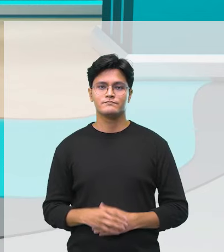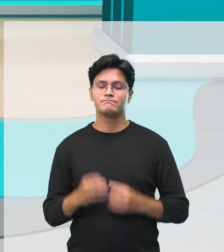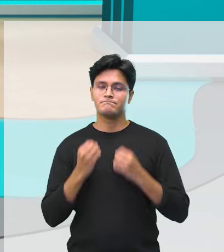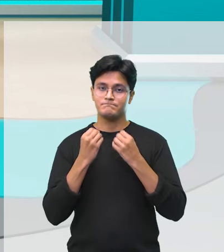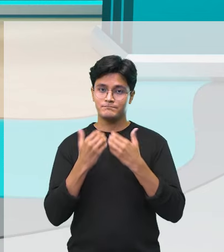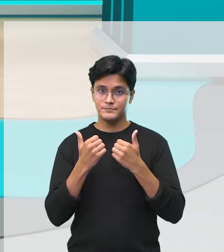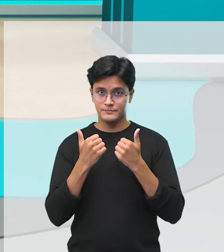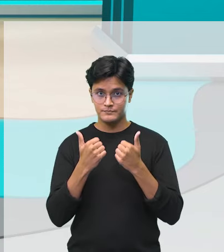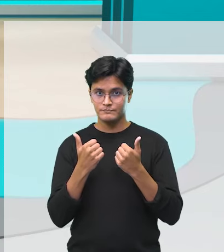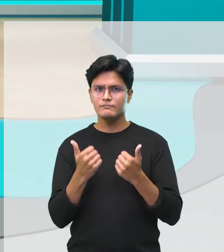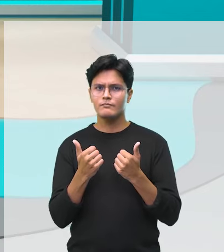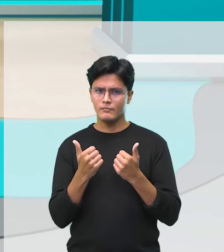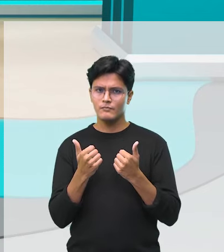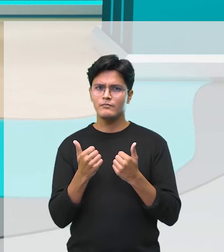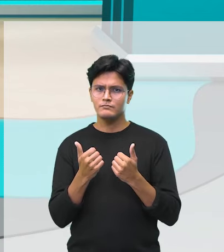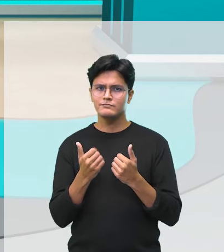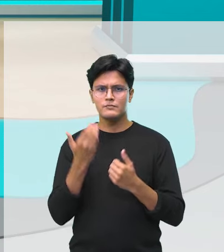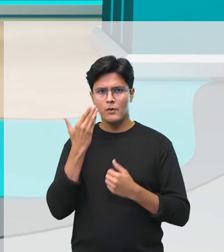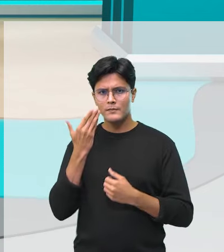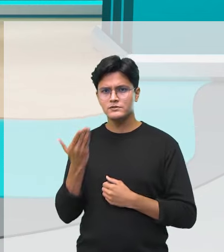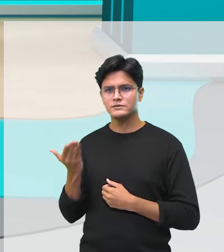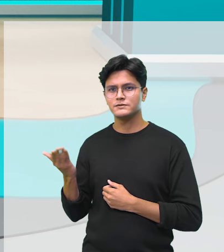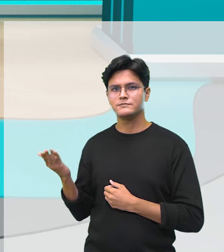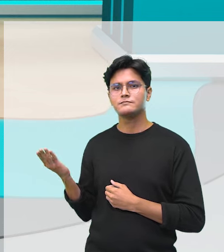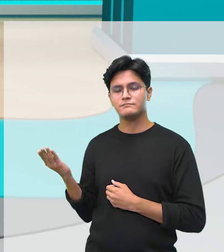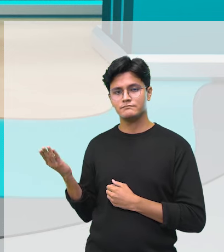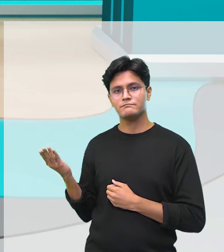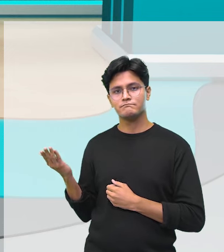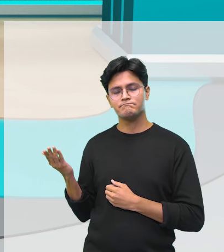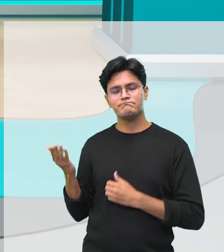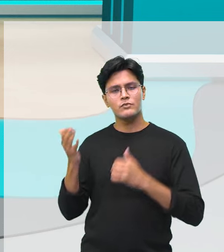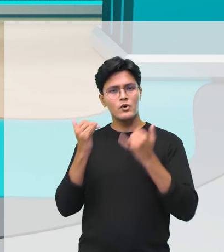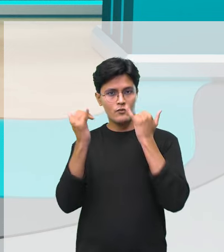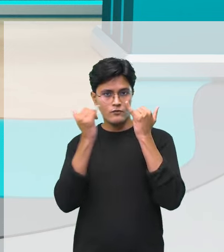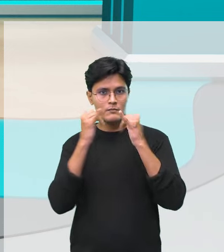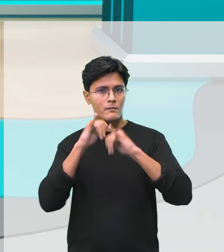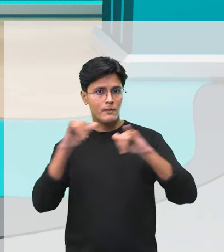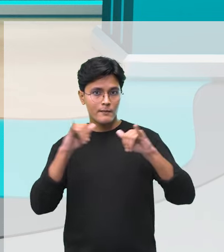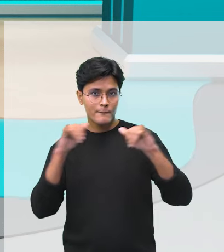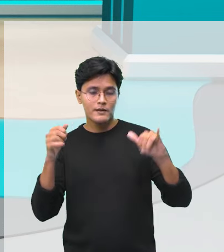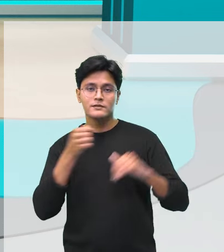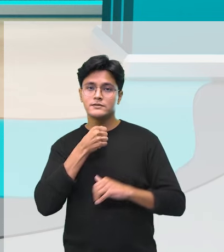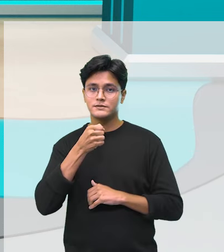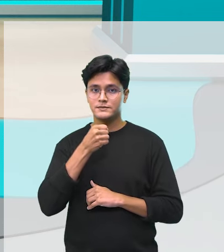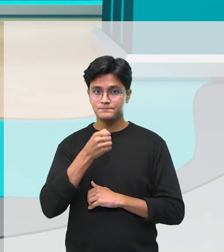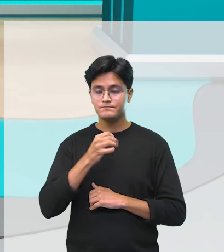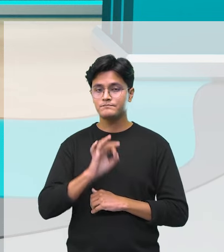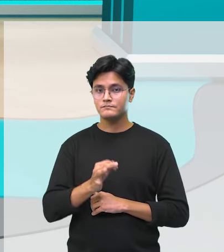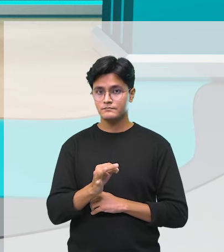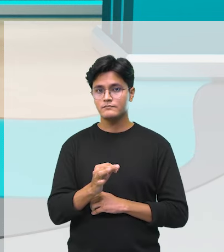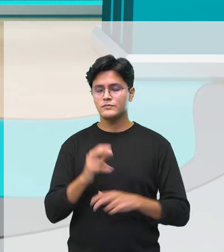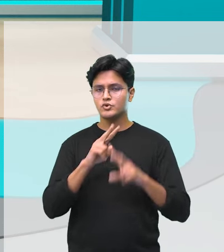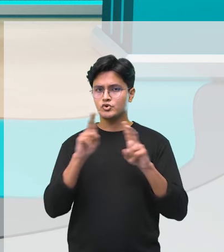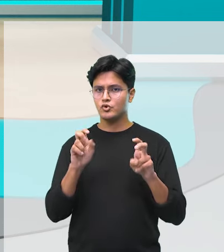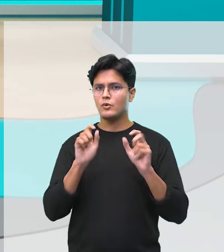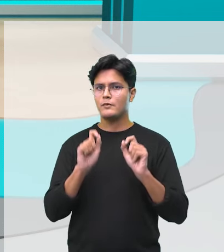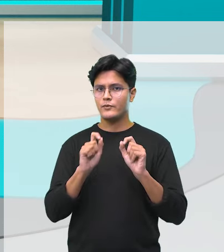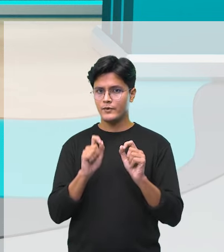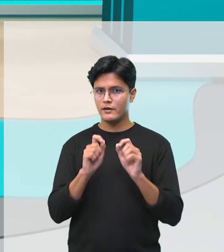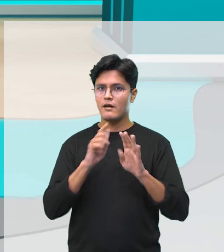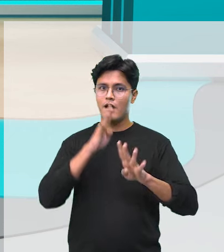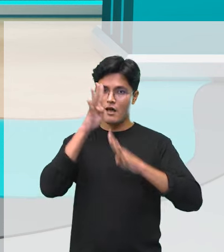Muito bem. Vejam aí o que que trouxe aí como notícia, uma reportagem, certo? Falando sobre o